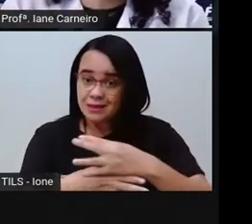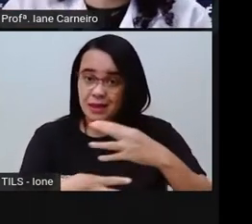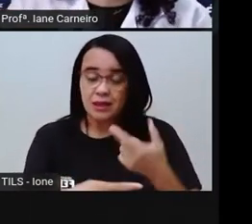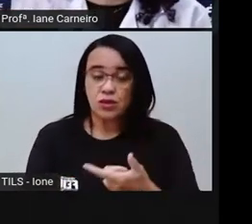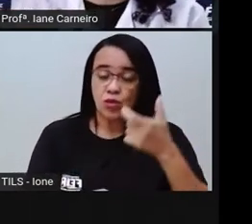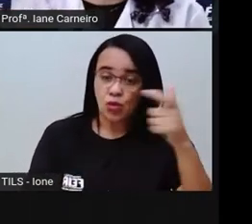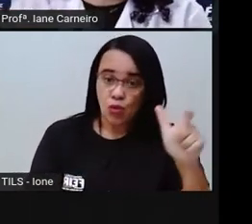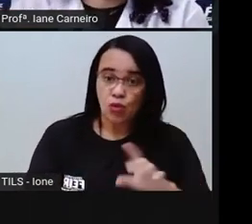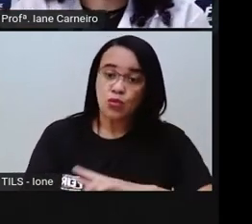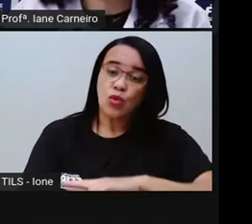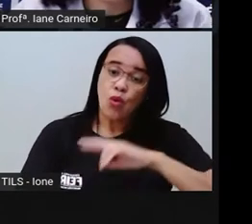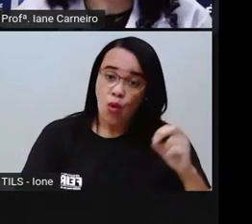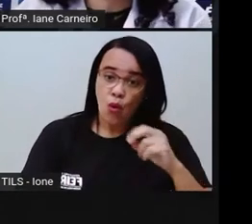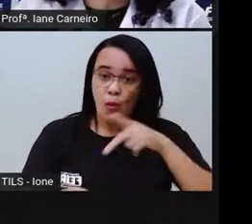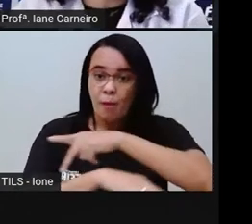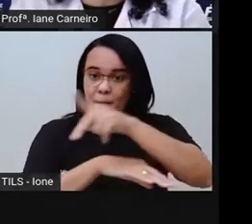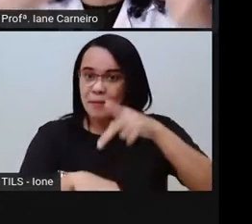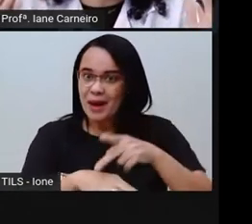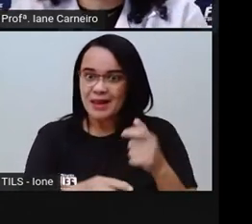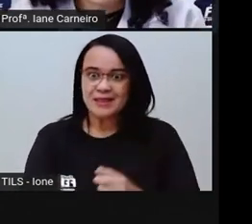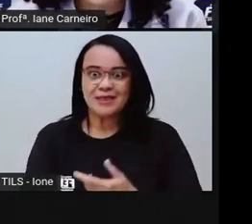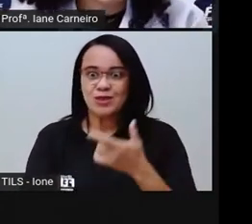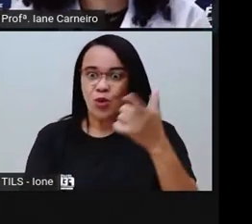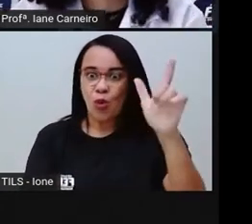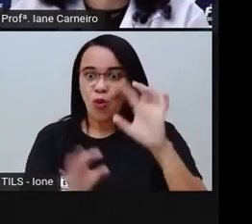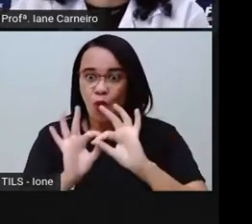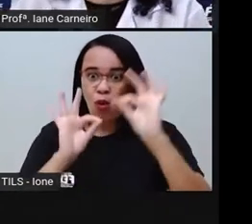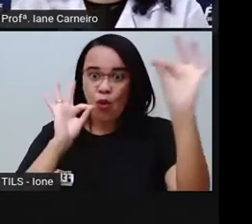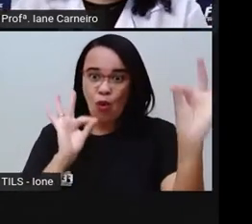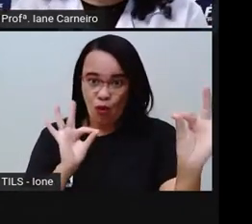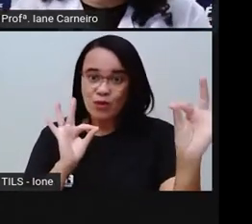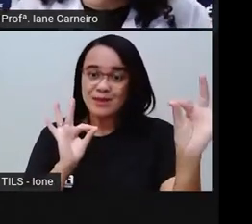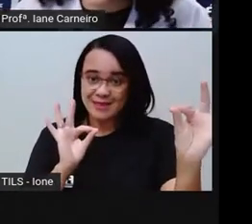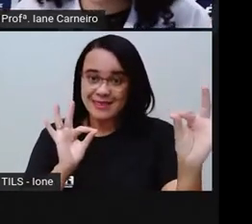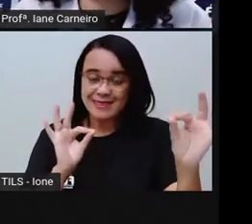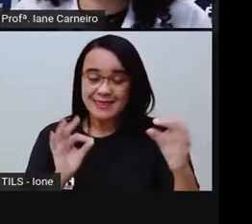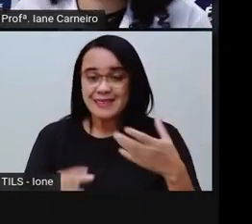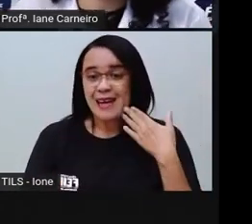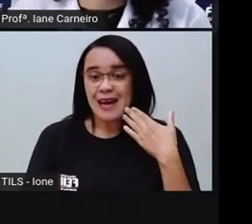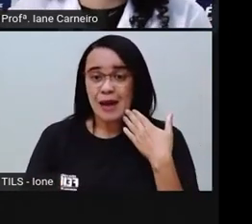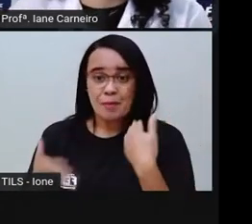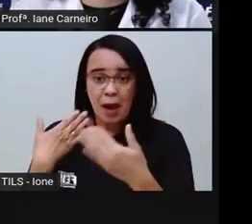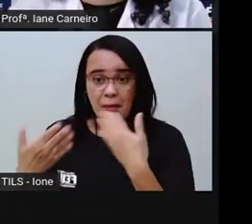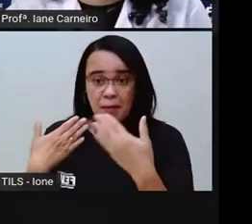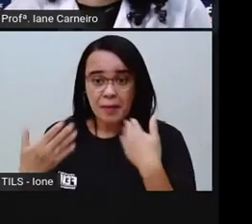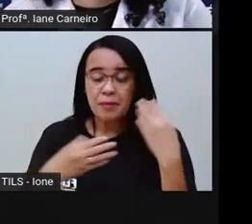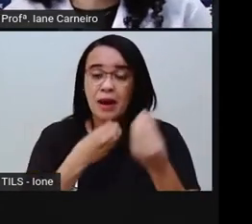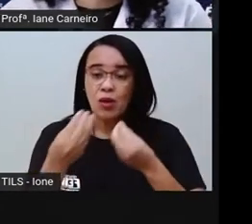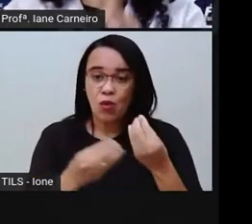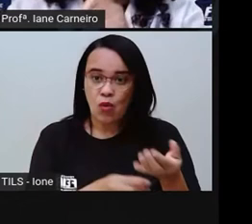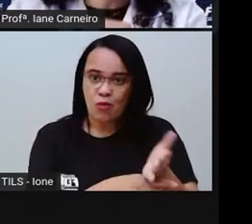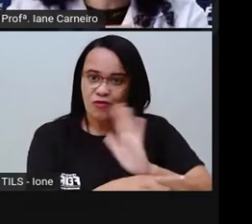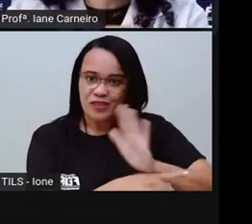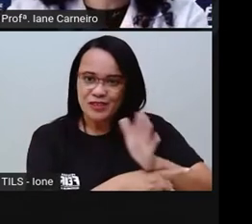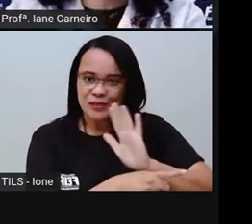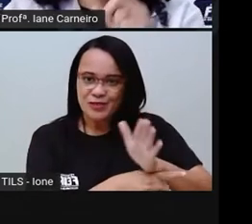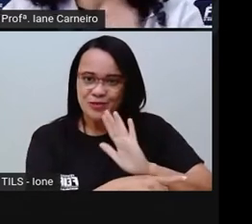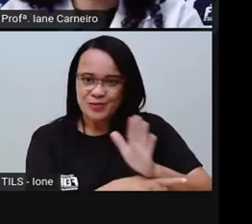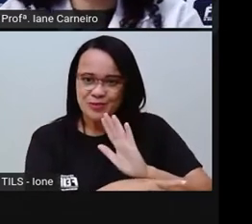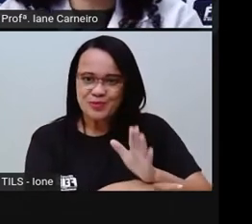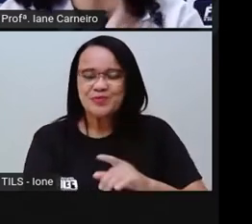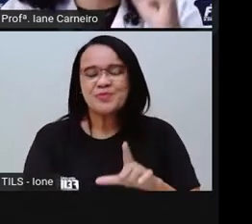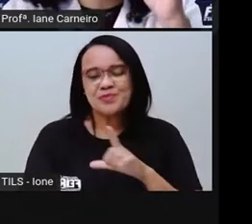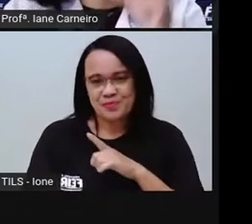telefone, Faz chamada de vídeo, por carta ainda, né? Então, é bem interessante. E aí, outra pergunta,